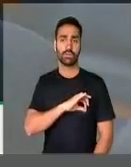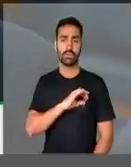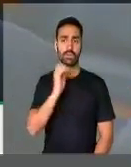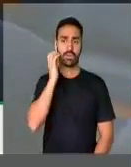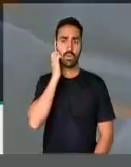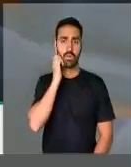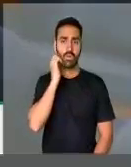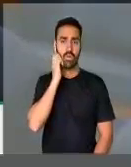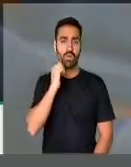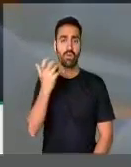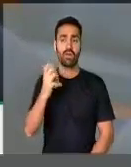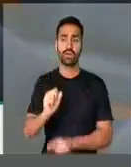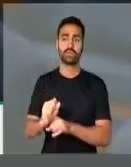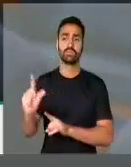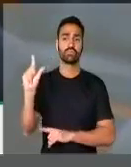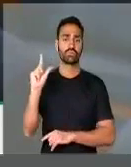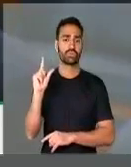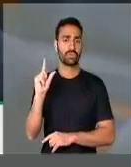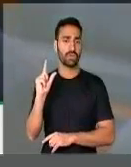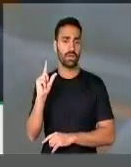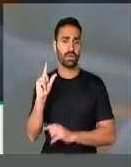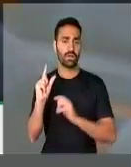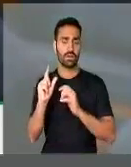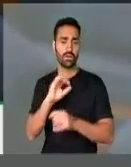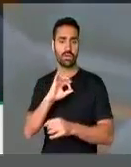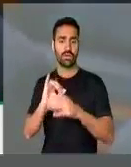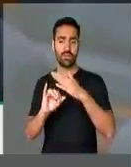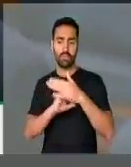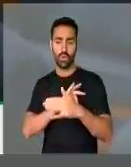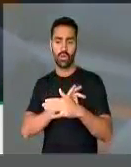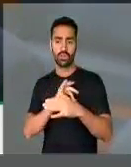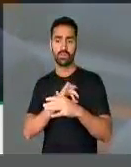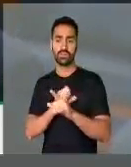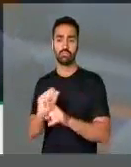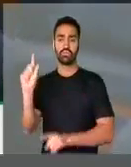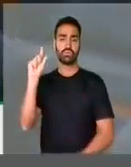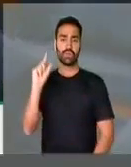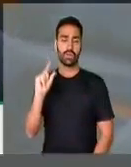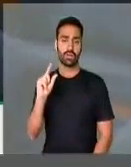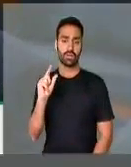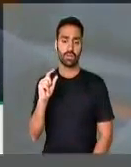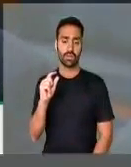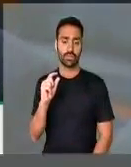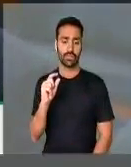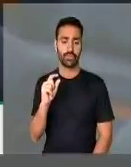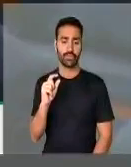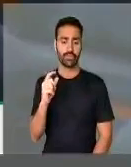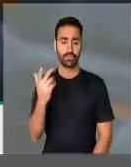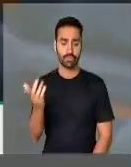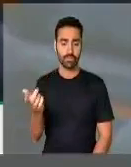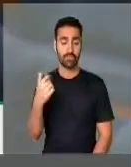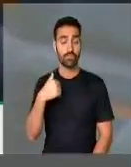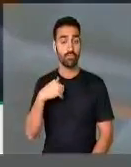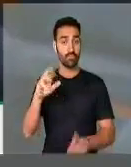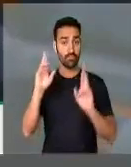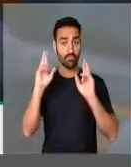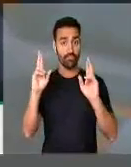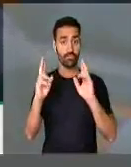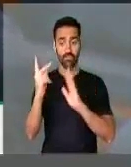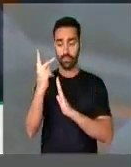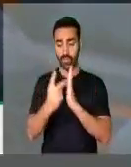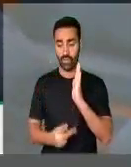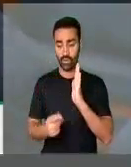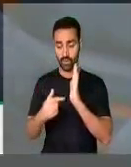de expulsar da instituição aqueles profissionais da Segurança Pública. Espero que o